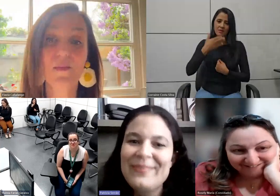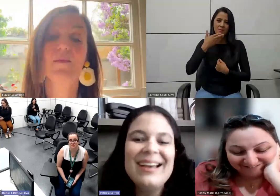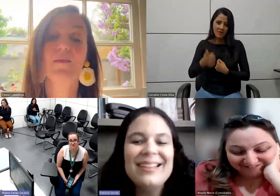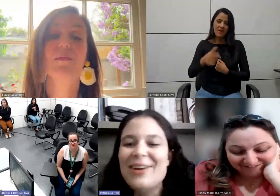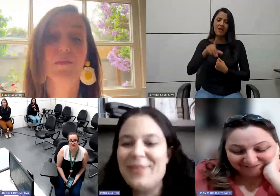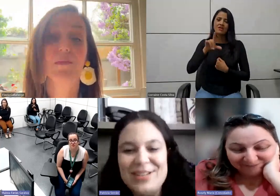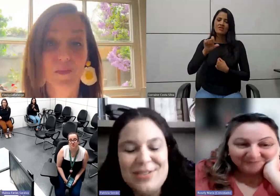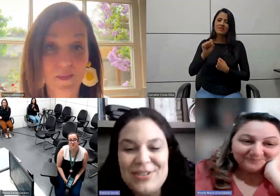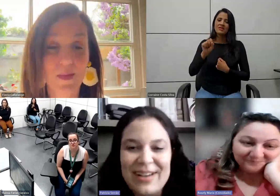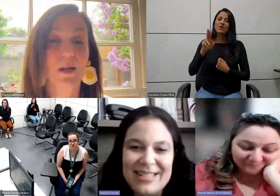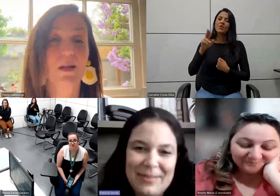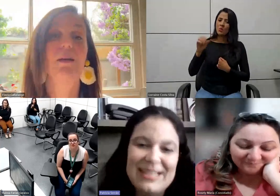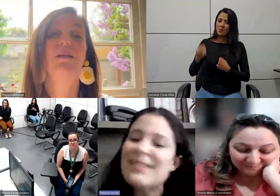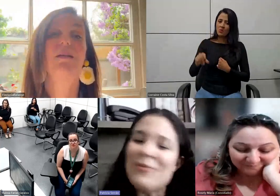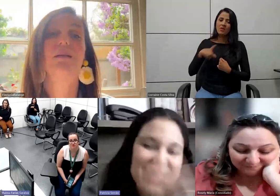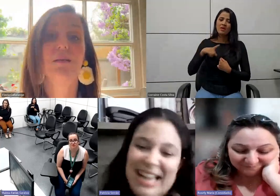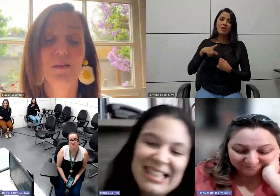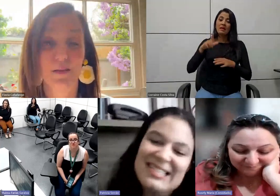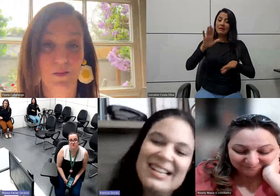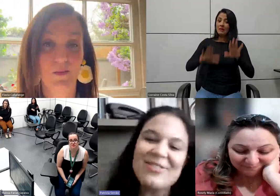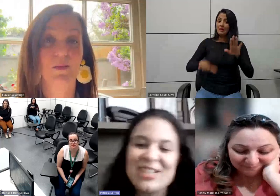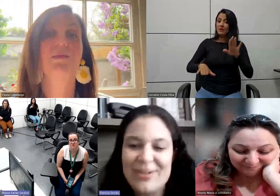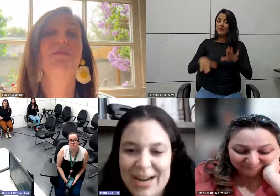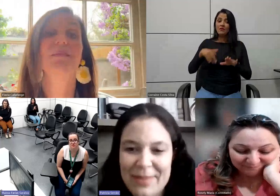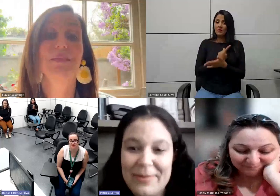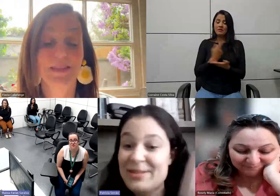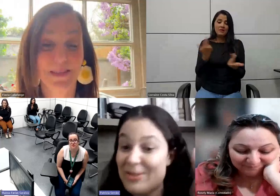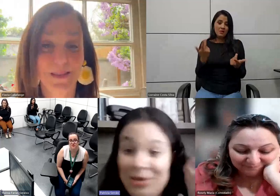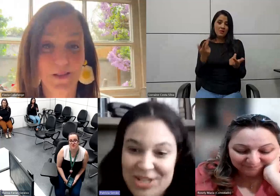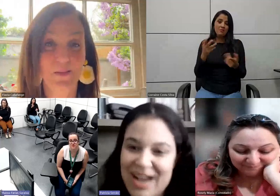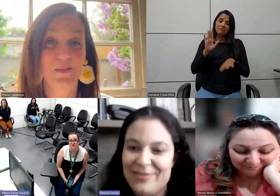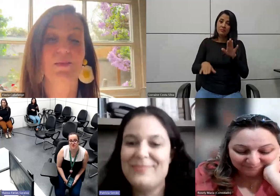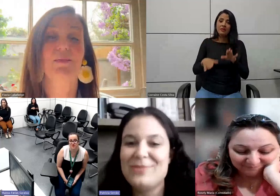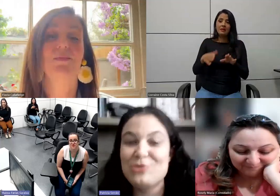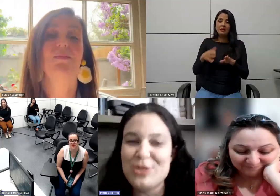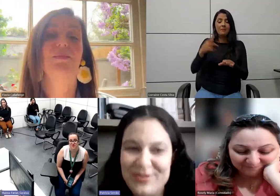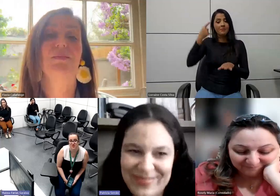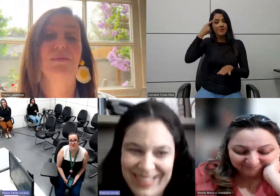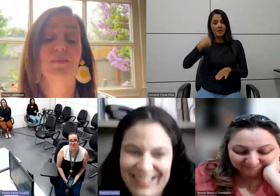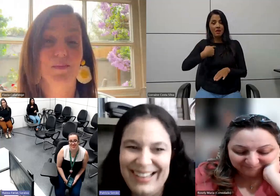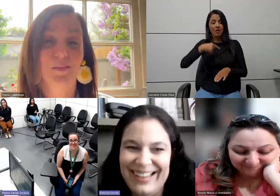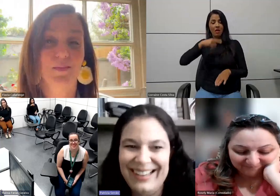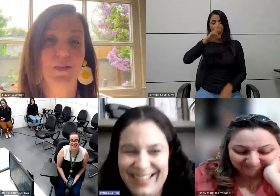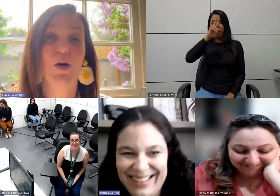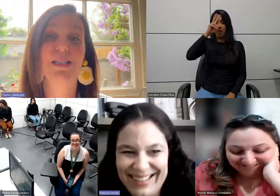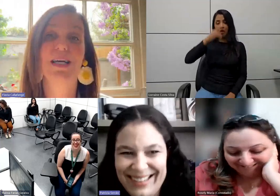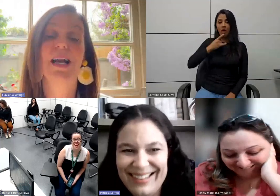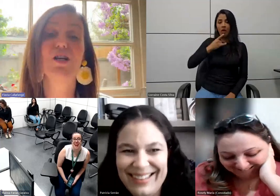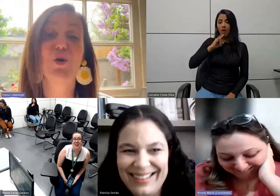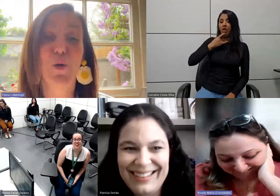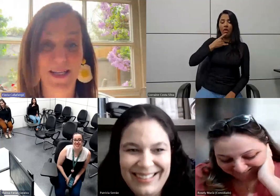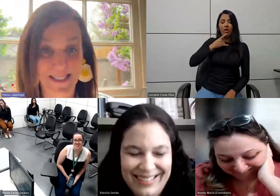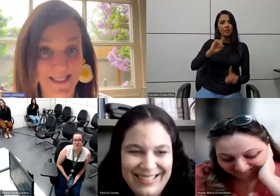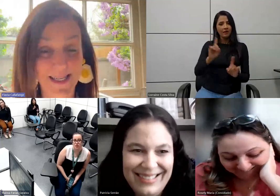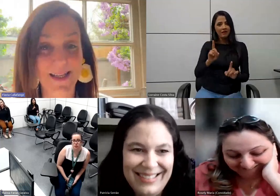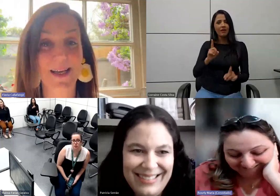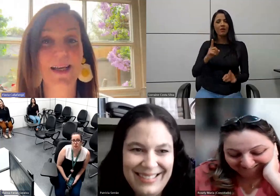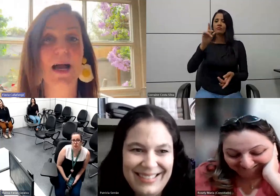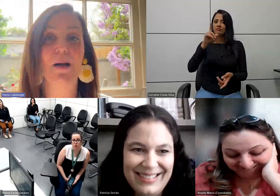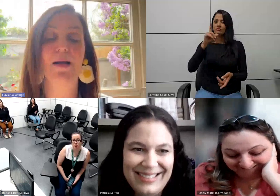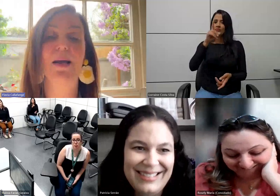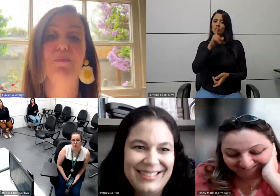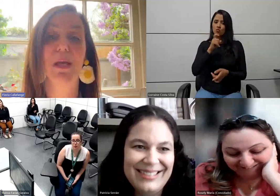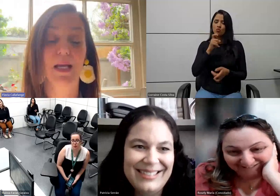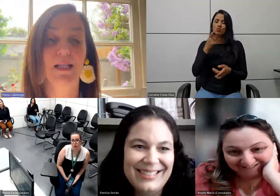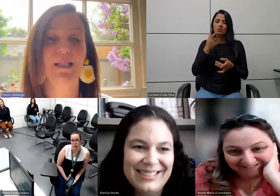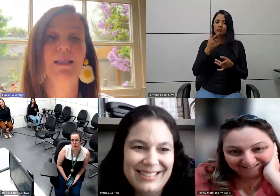que tenho tudo, talvez não tivesse passado, talvez ainda assim, eu achei que eu era beba, mas eu não estava, juro. nossa grande conhecida